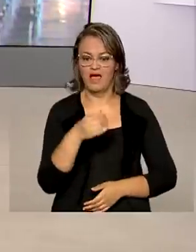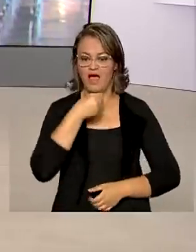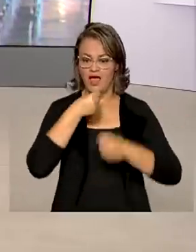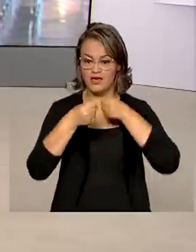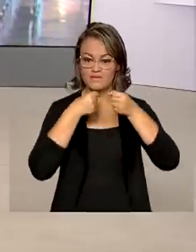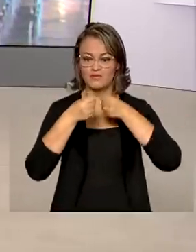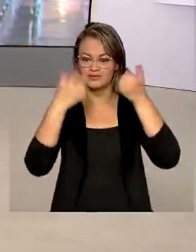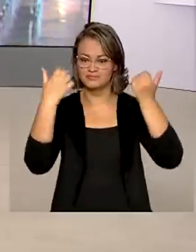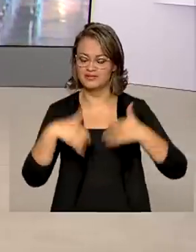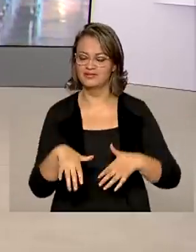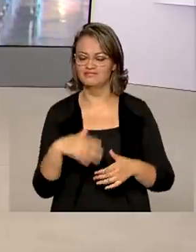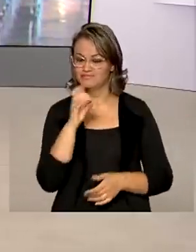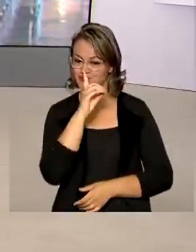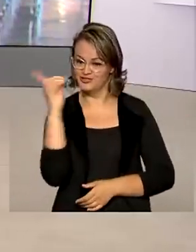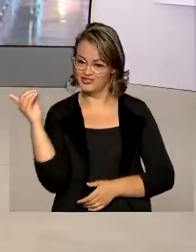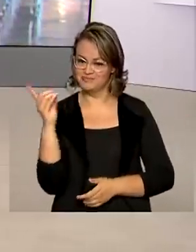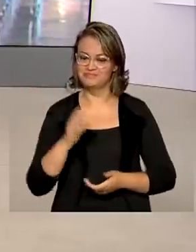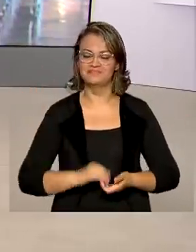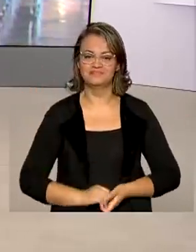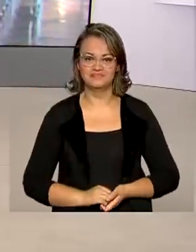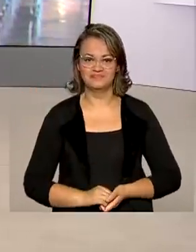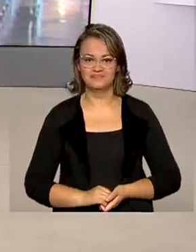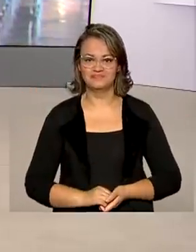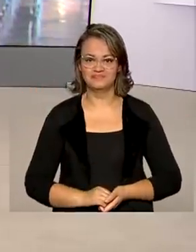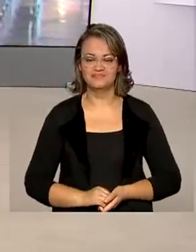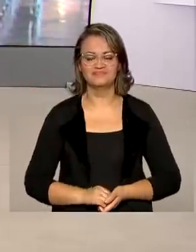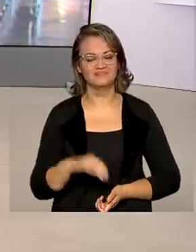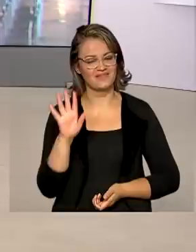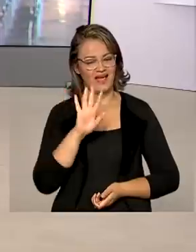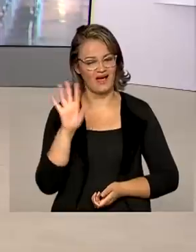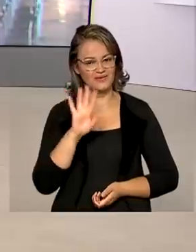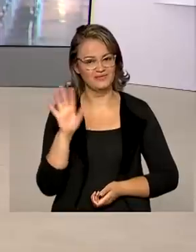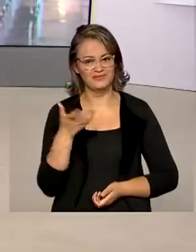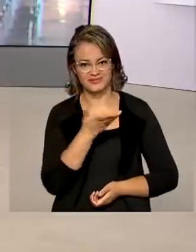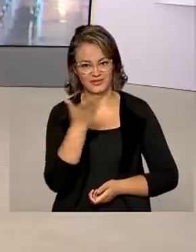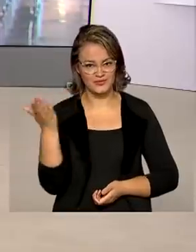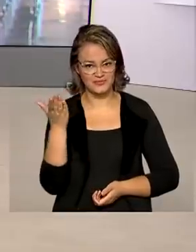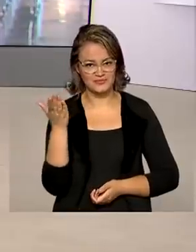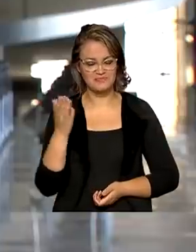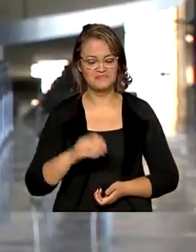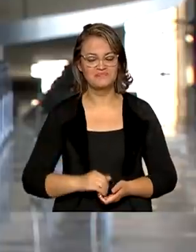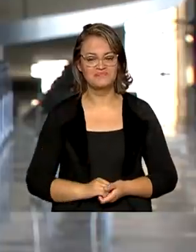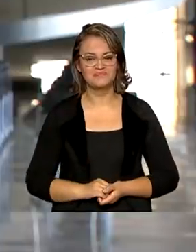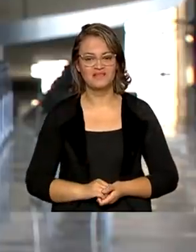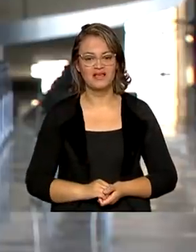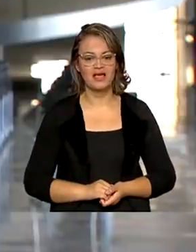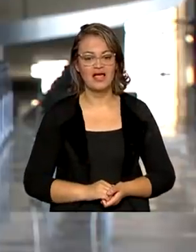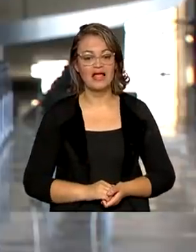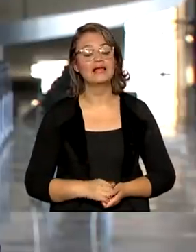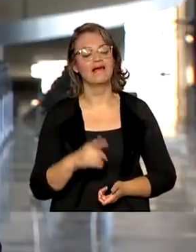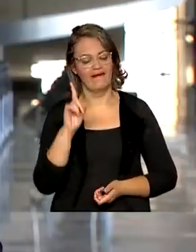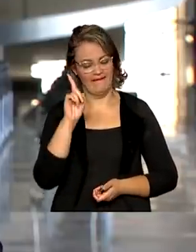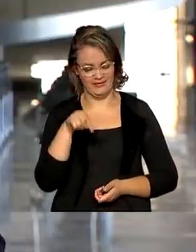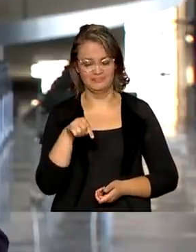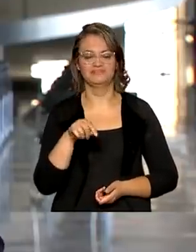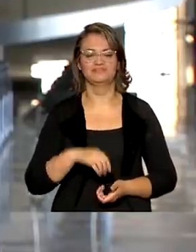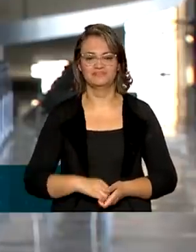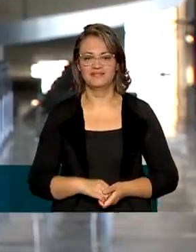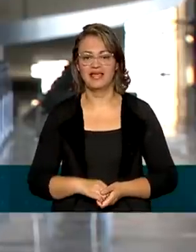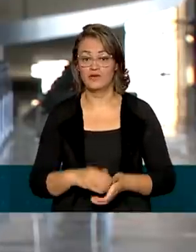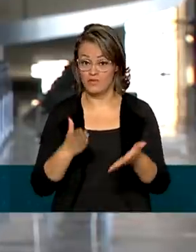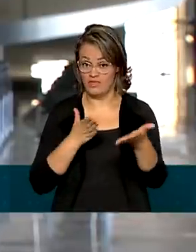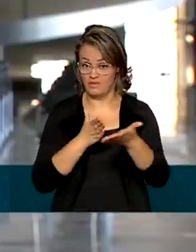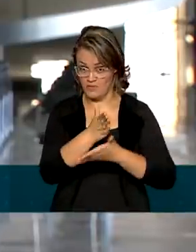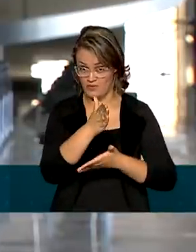ele explica melhor pra gente isso. Glauco, bom dia pra você. Olá, Renato, bom dia pra você, bom dia a todos. Olha, é isso mesmo. E com essa